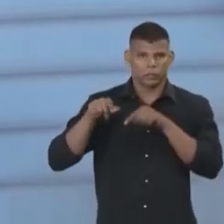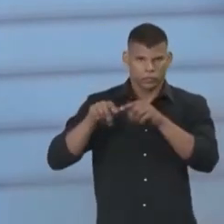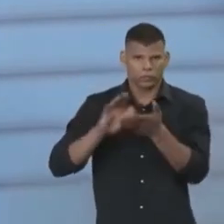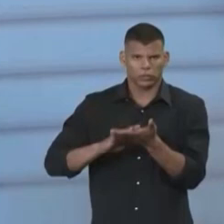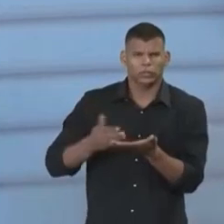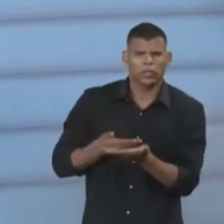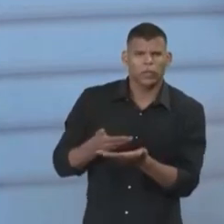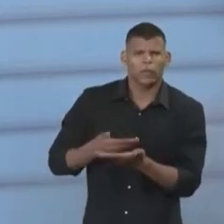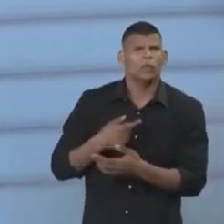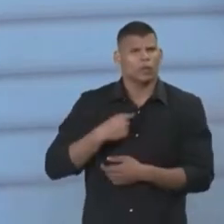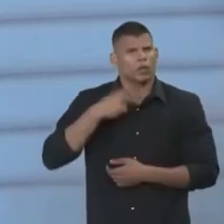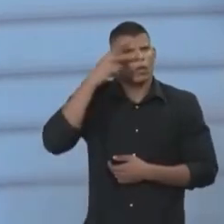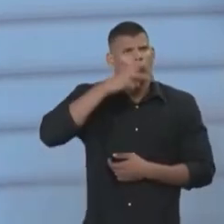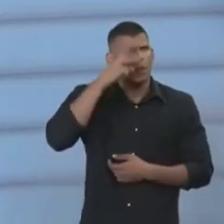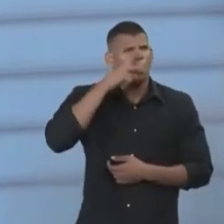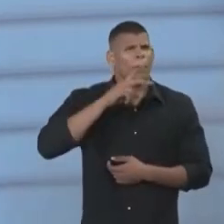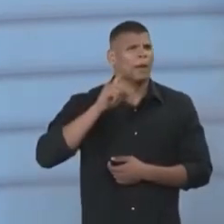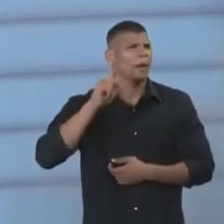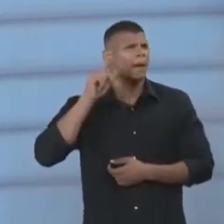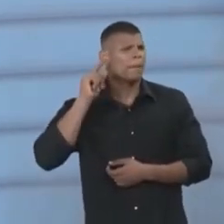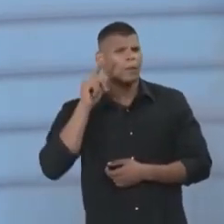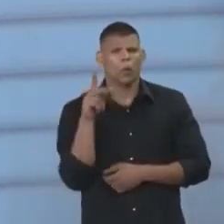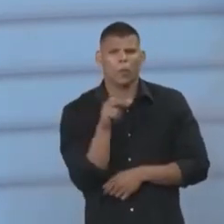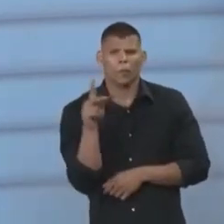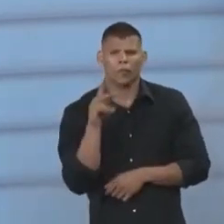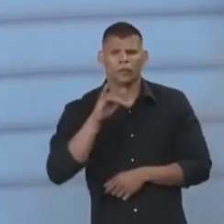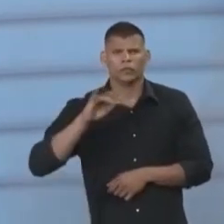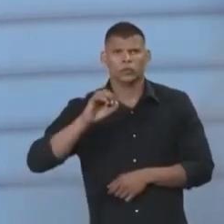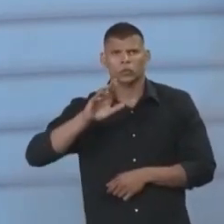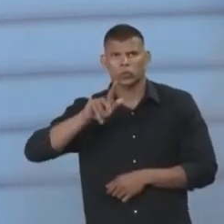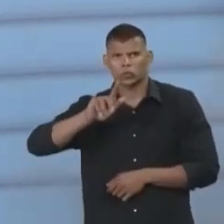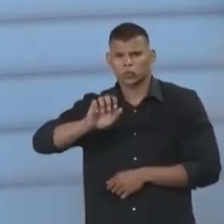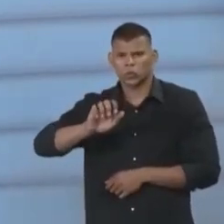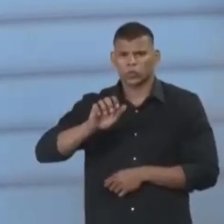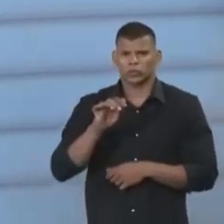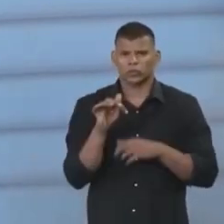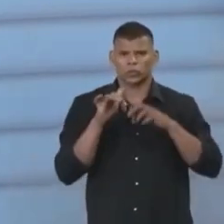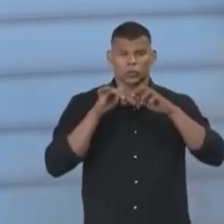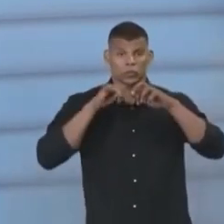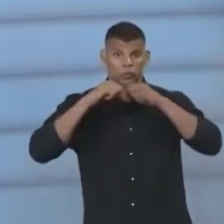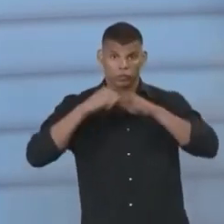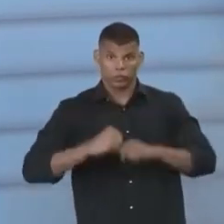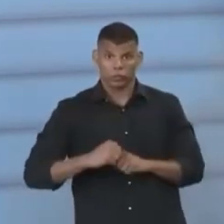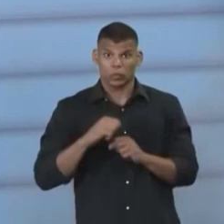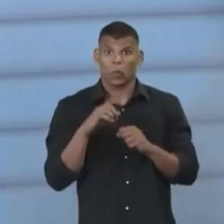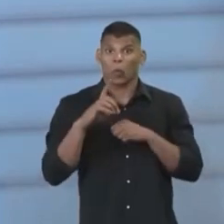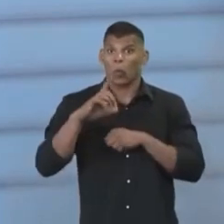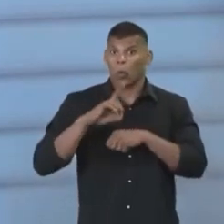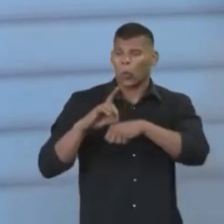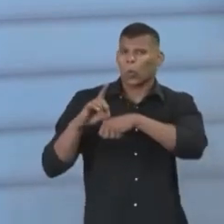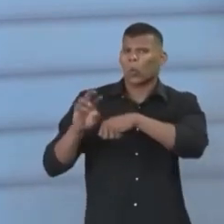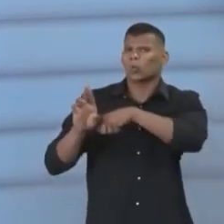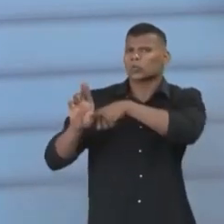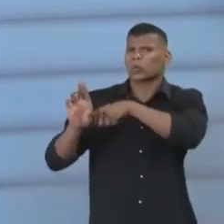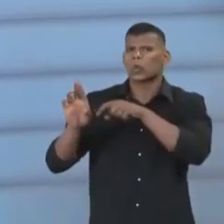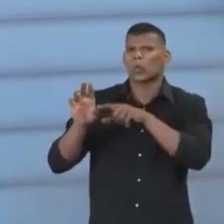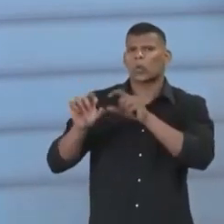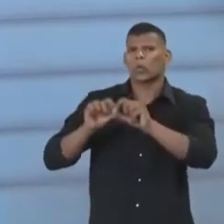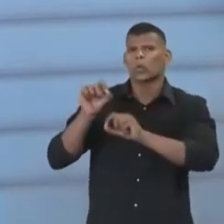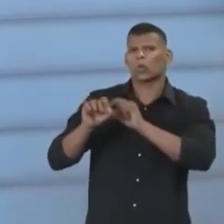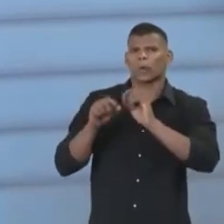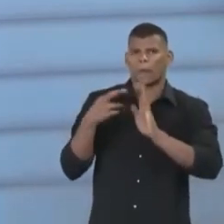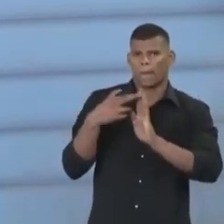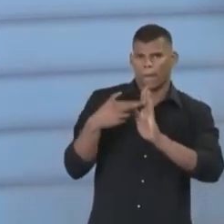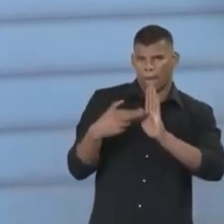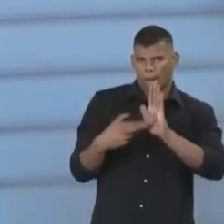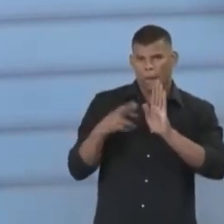o professor Jorge Miranda, ele dividiu as temáticas, porque a discussão do doutorado seria a aplicabilidade das normas.